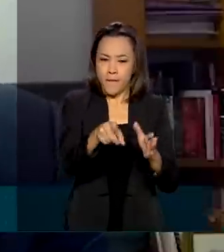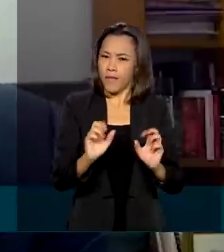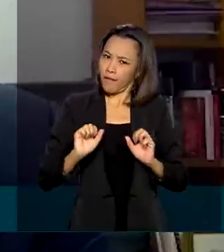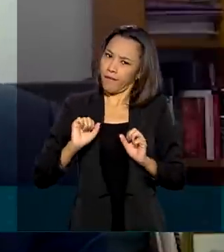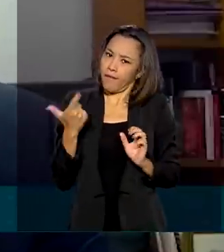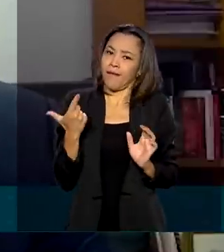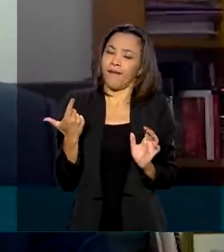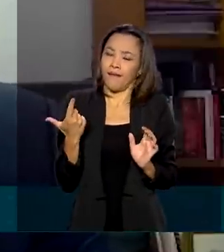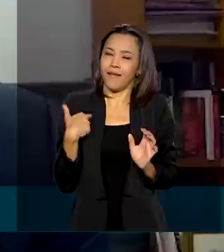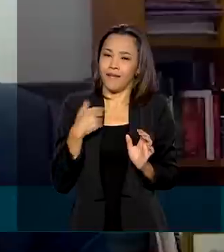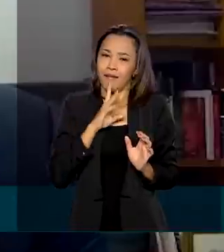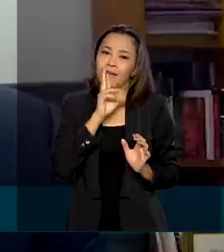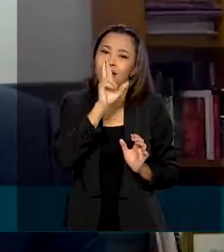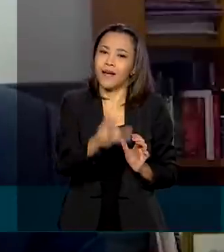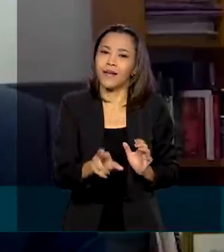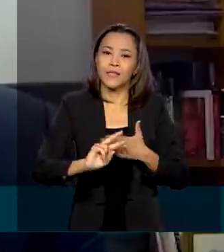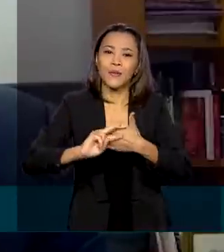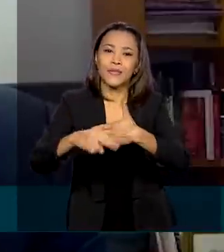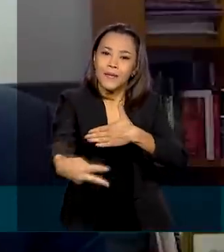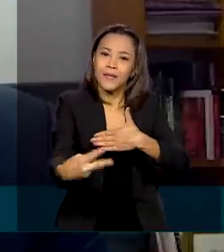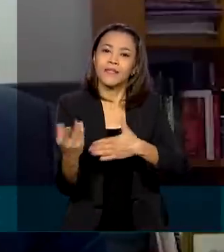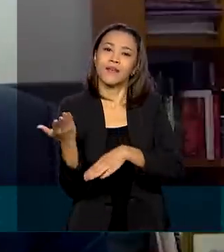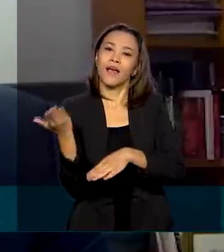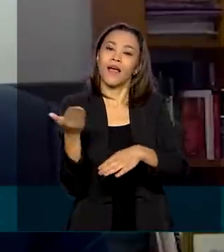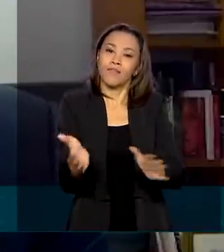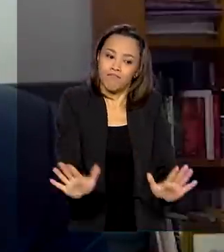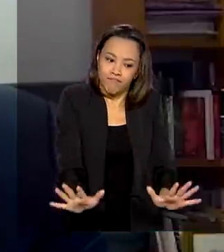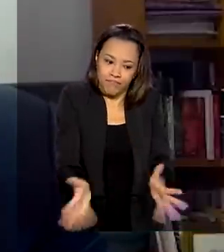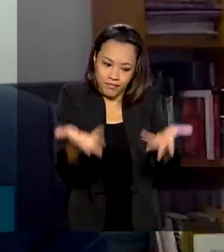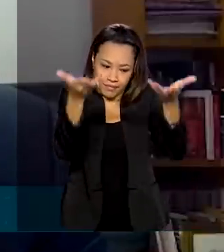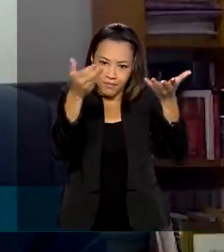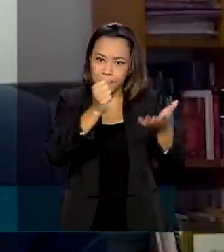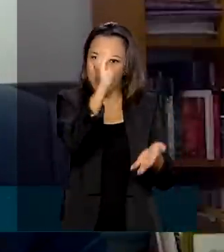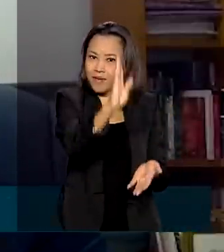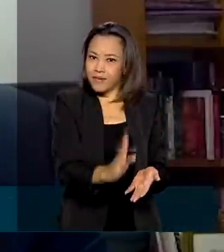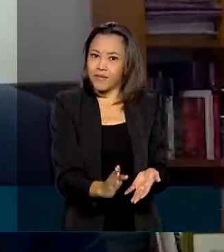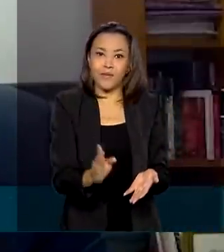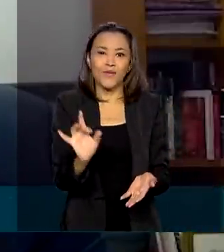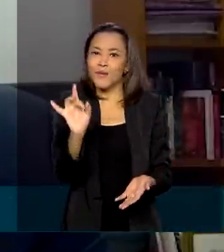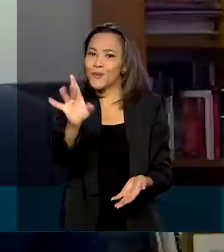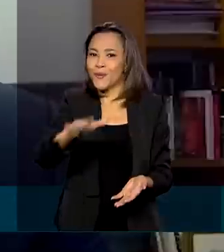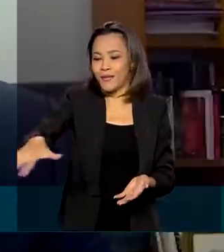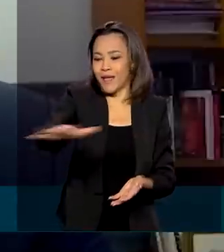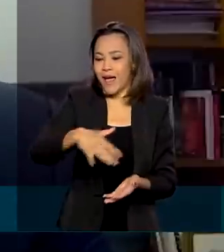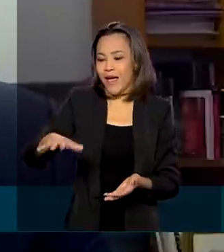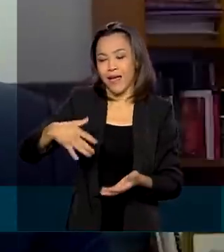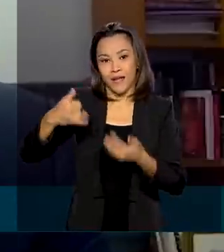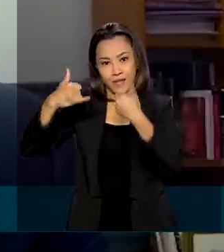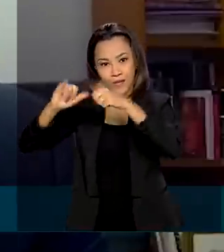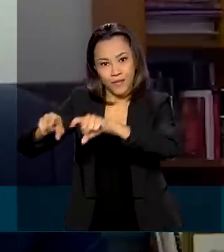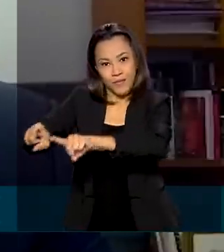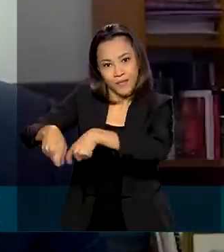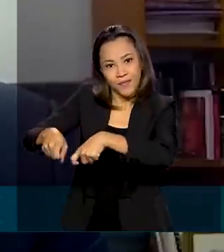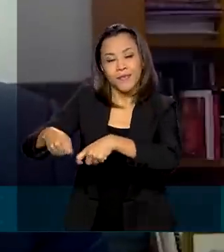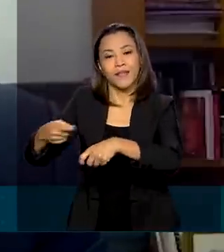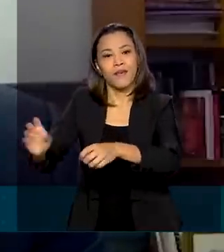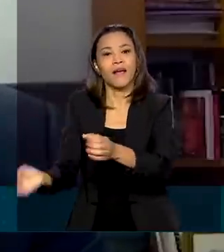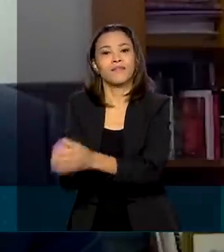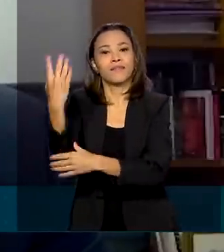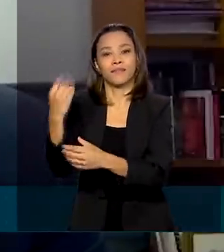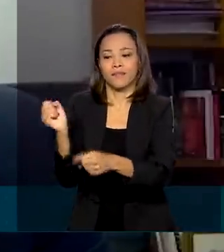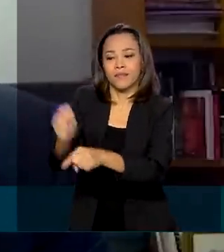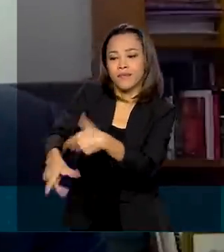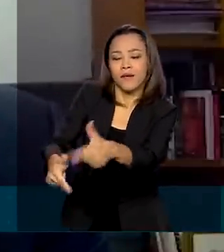vai trazer benefícios para o país como um todo, não só para o setor do agronegócio, gerando emprego, gerando